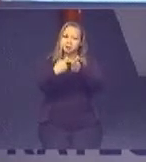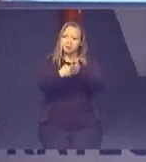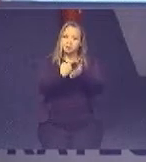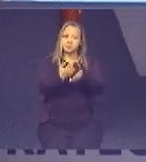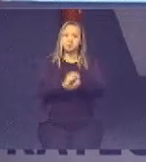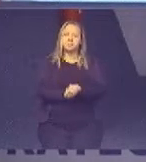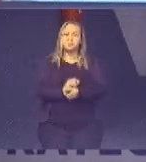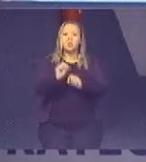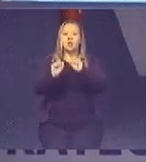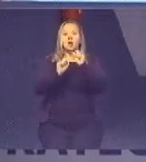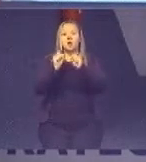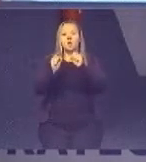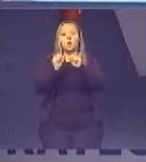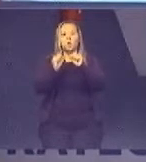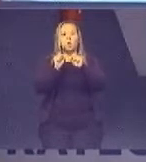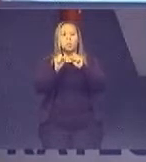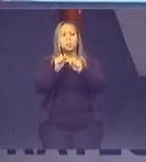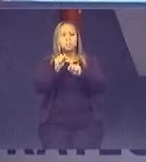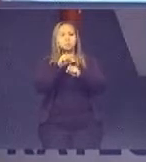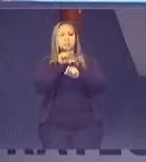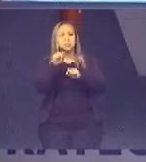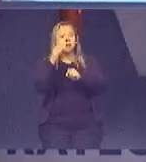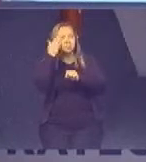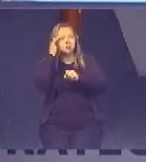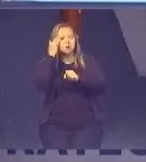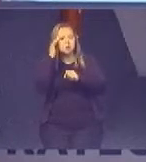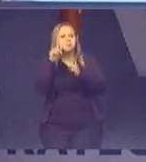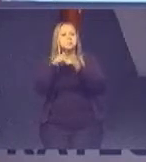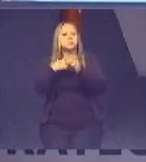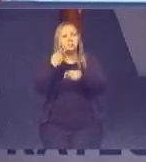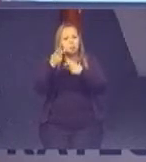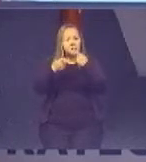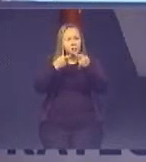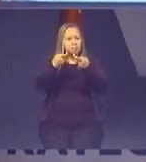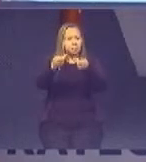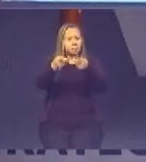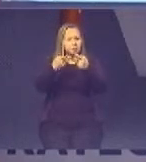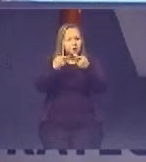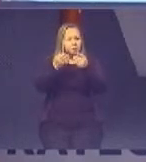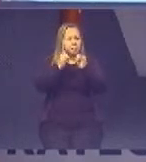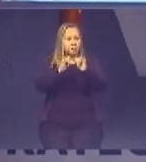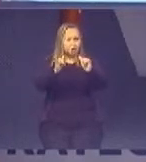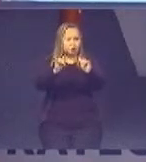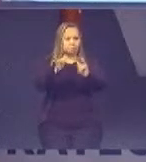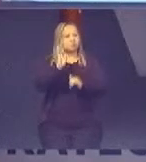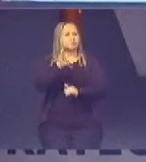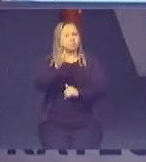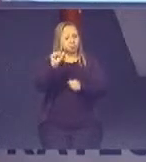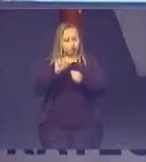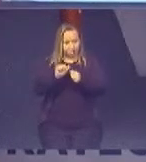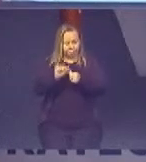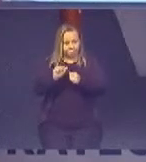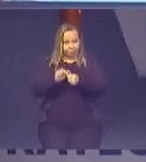o que vocês entenderem e eu vou dizer para vocês eu já fiz e eu já estive em todos os